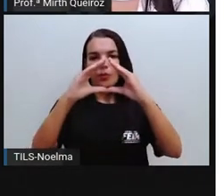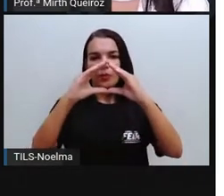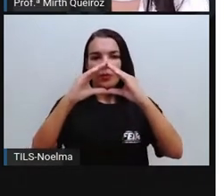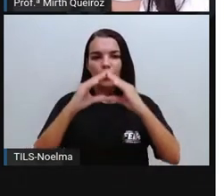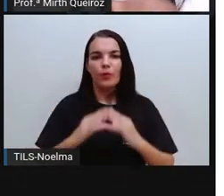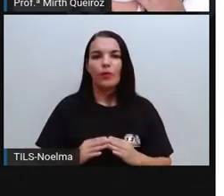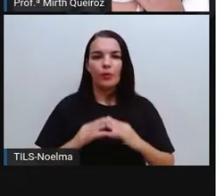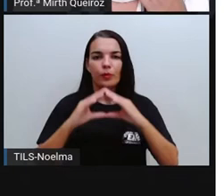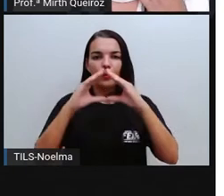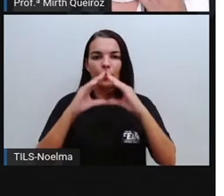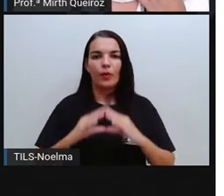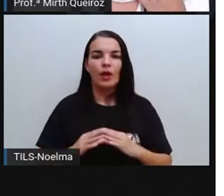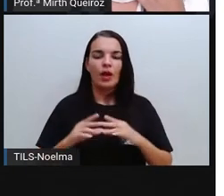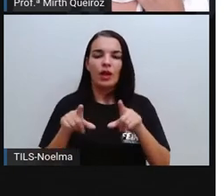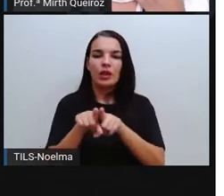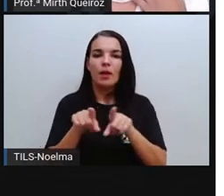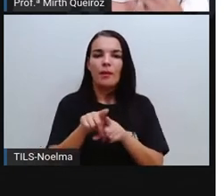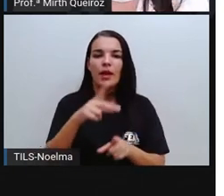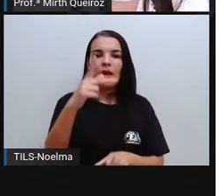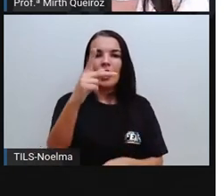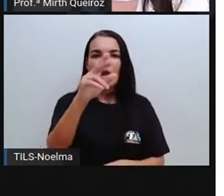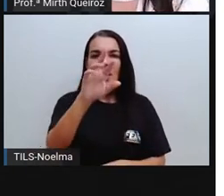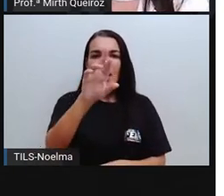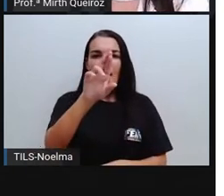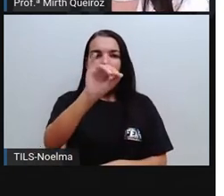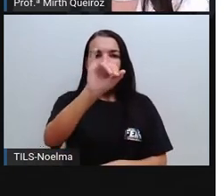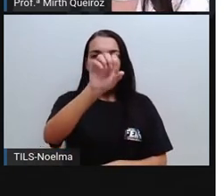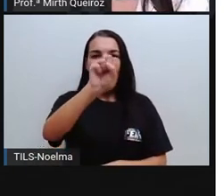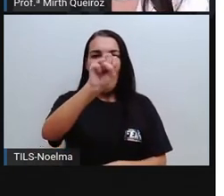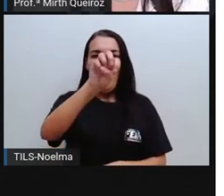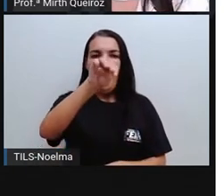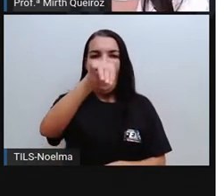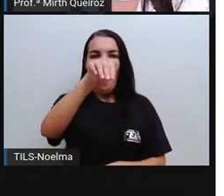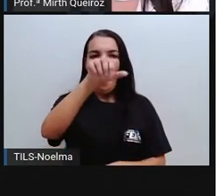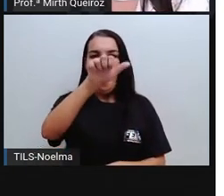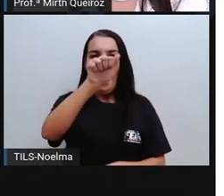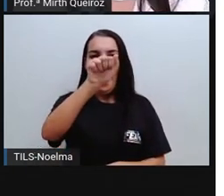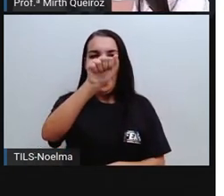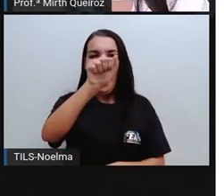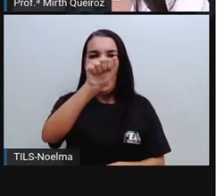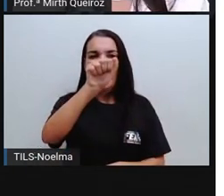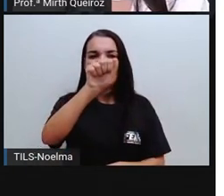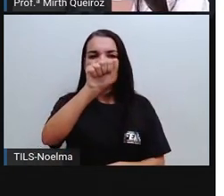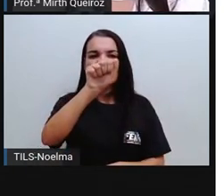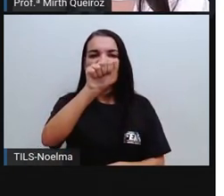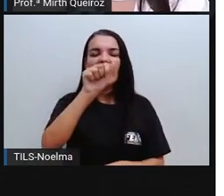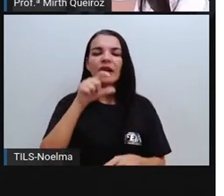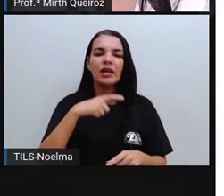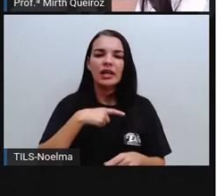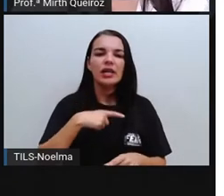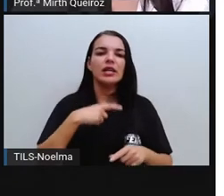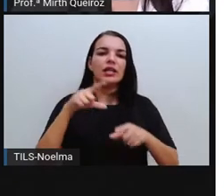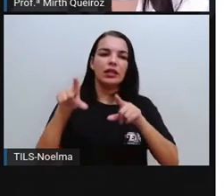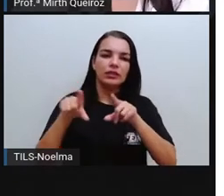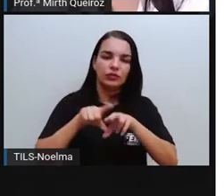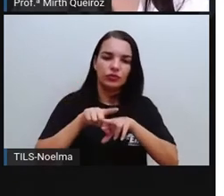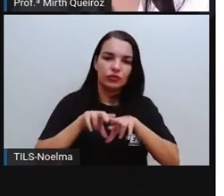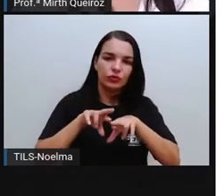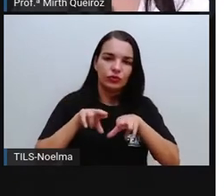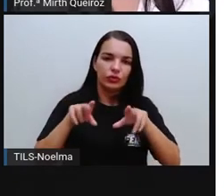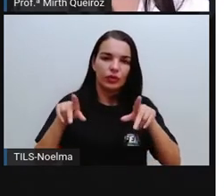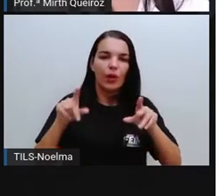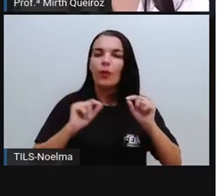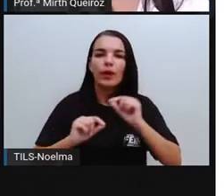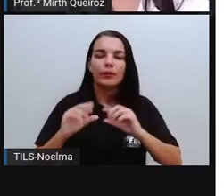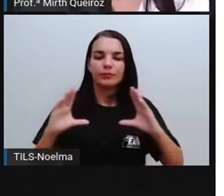figuras, né? Temos o cilindro aqui, o cone, o cubo, a pirâmide hexagonal. Lembrando que pirâmide é